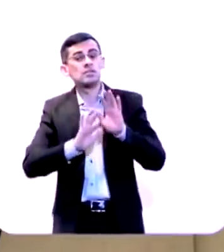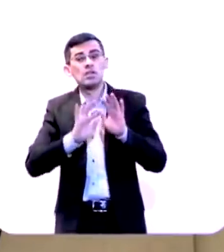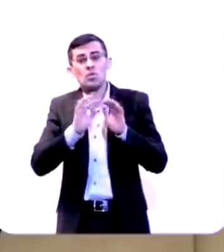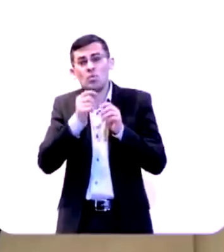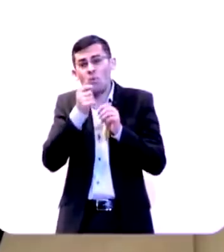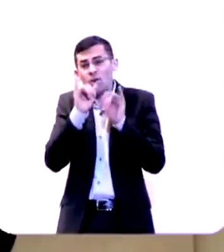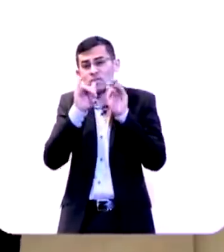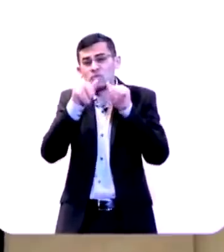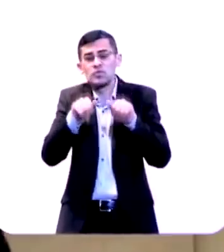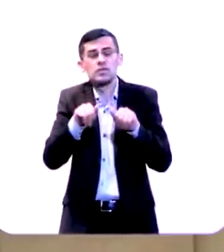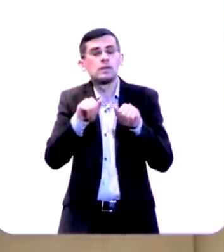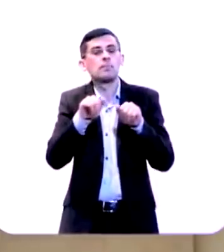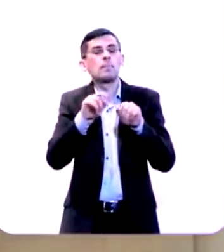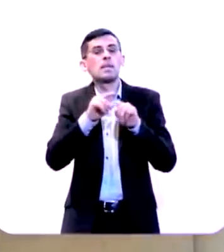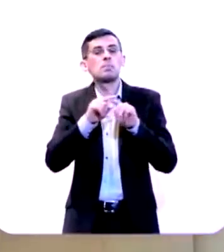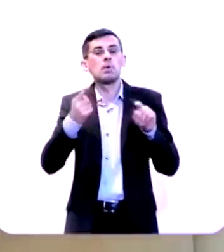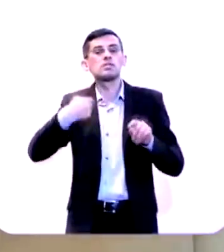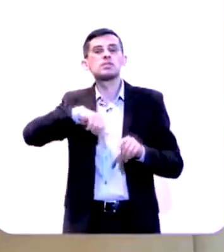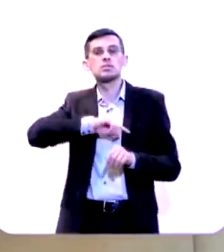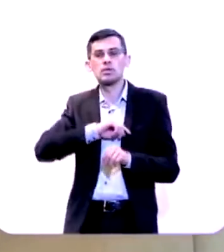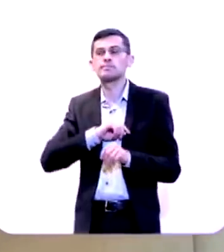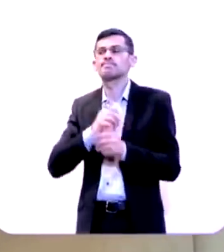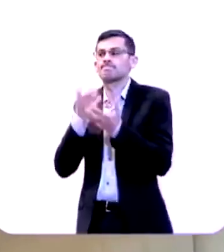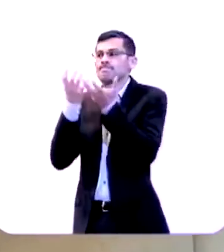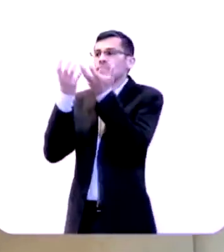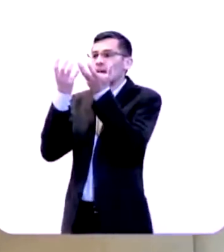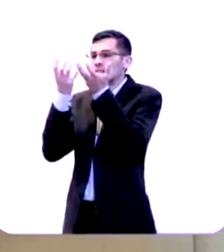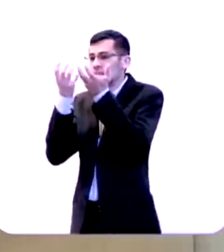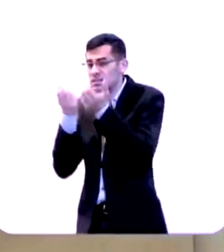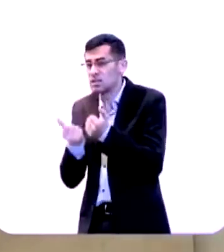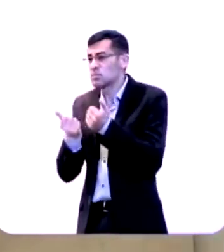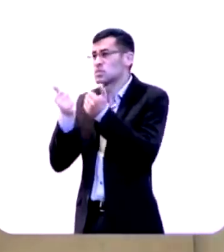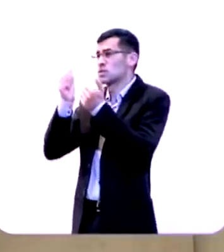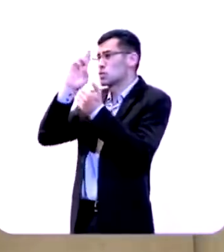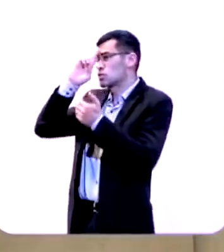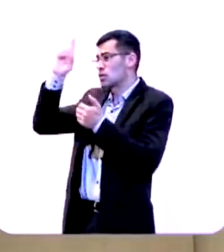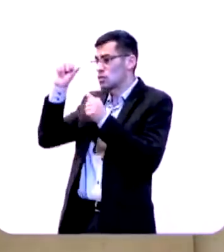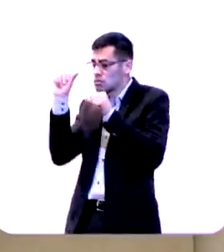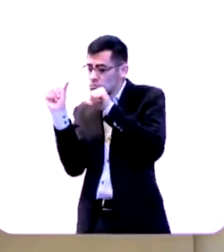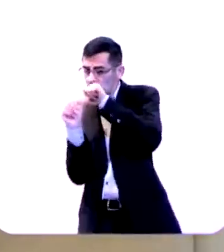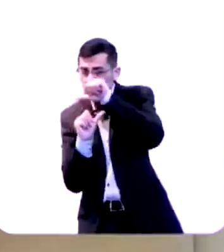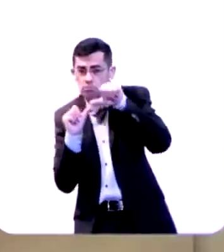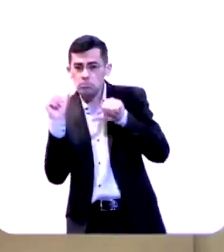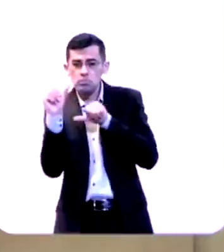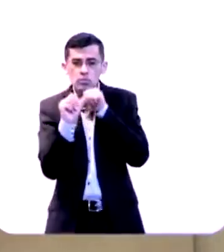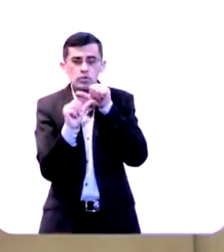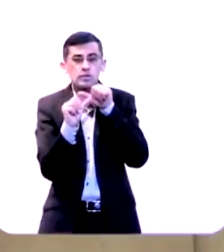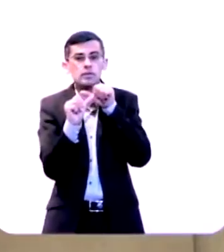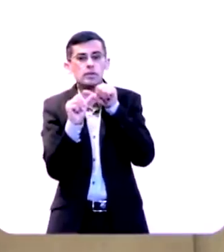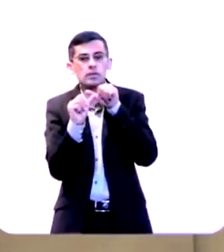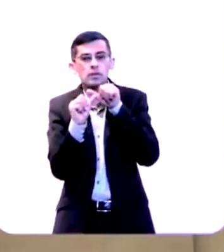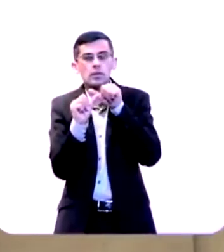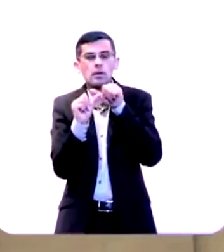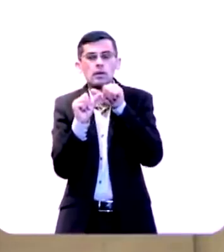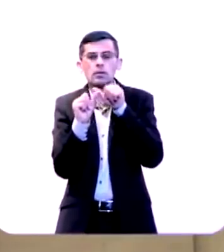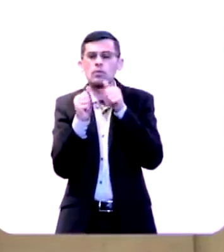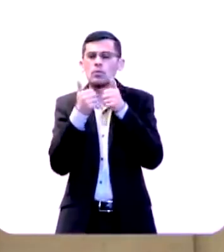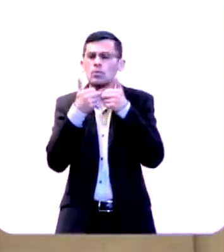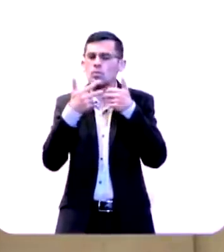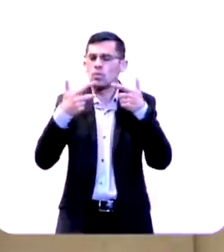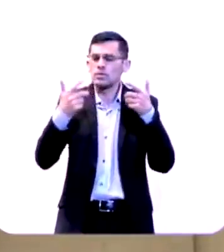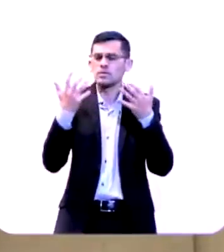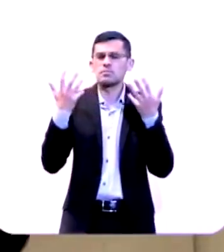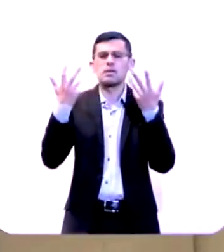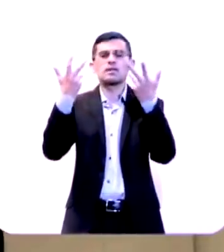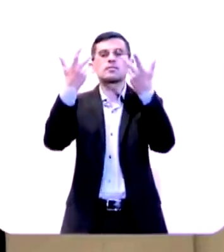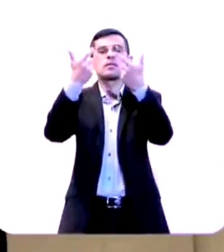e a gente se permite ser trabalhado pelo Senhor coisas tremendas